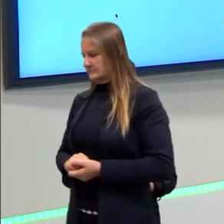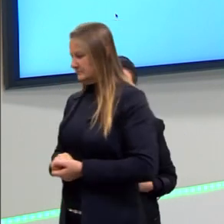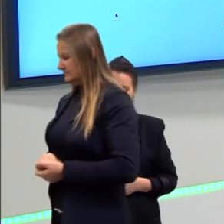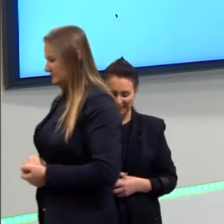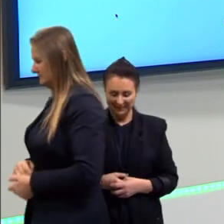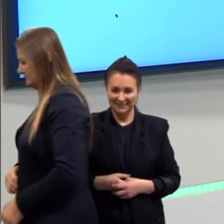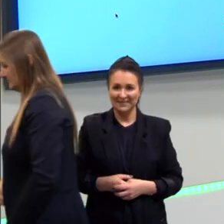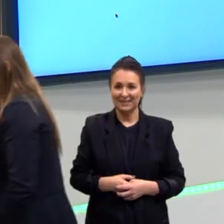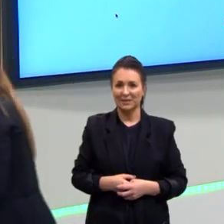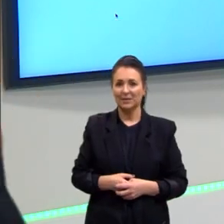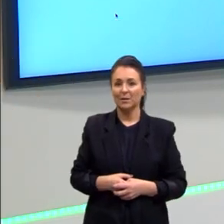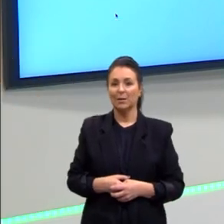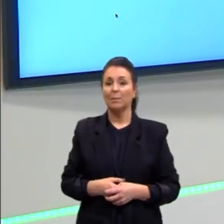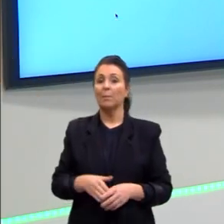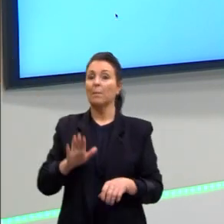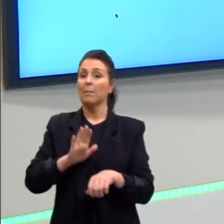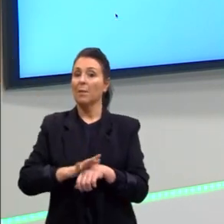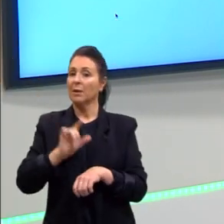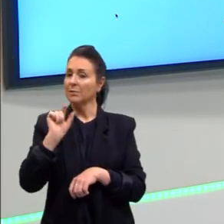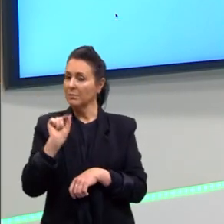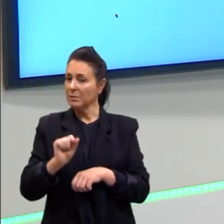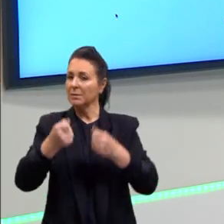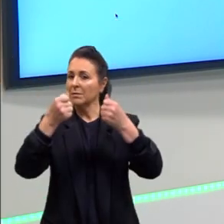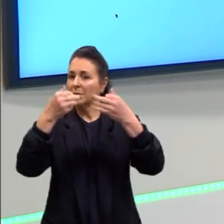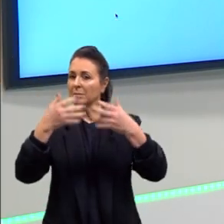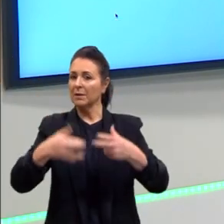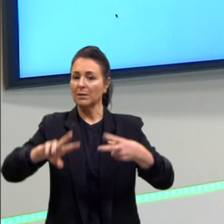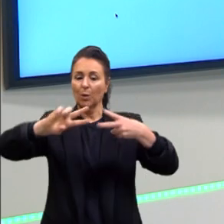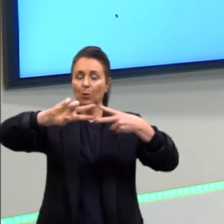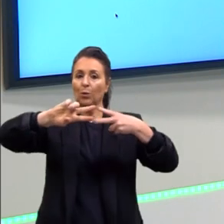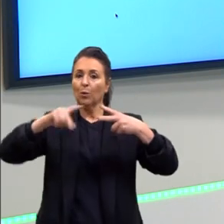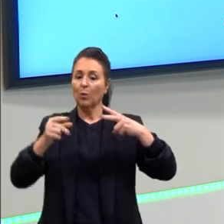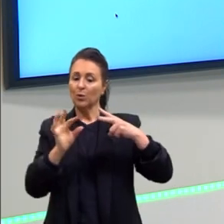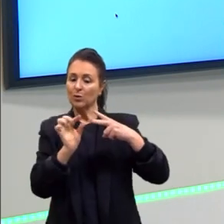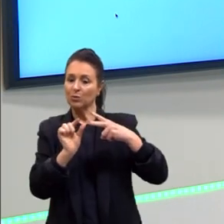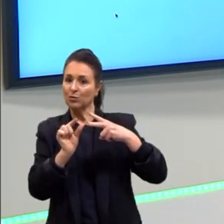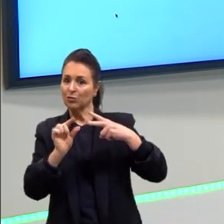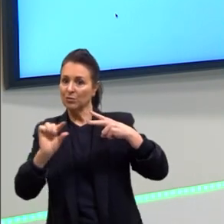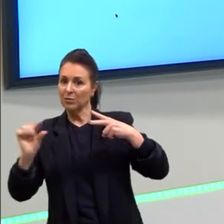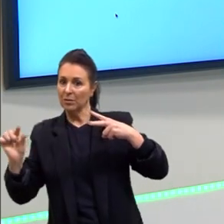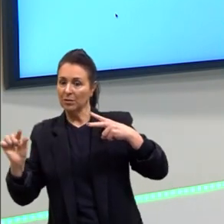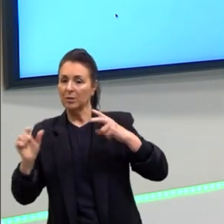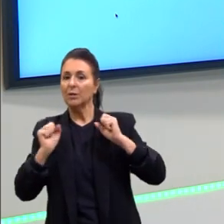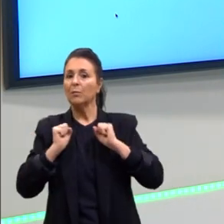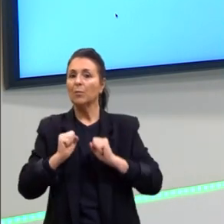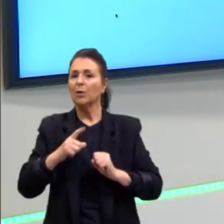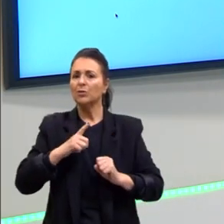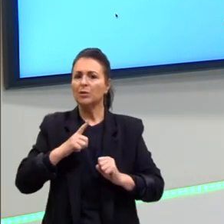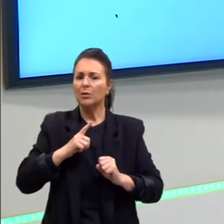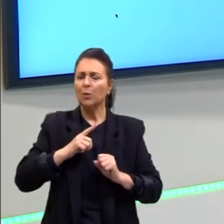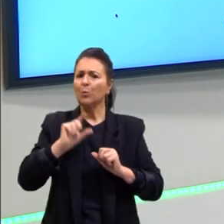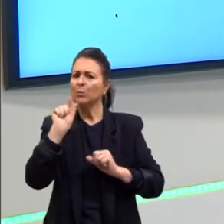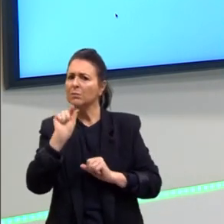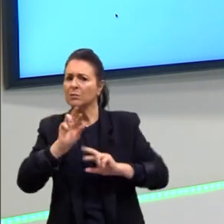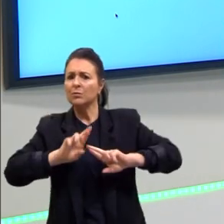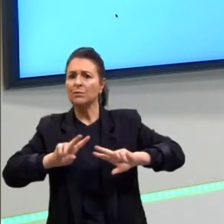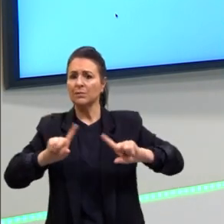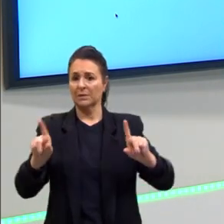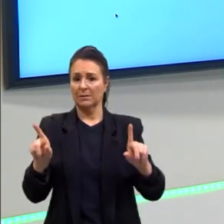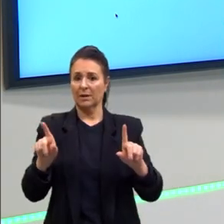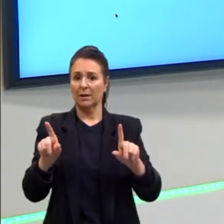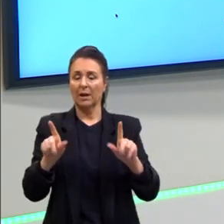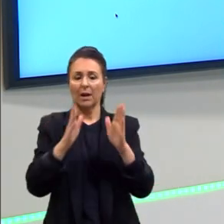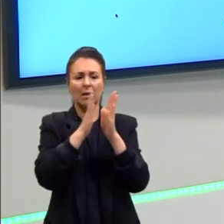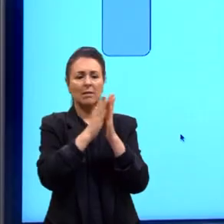Mais um pouquinho de gene. Então, o gene, ele pode apresentar pequenas diferenças na